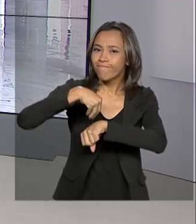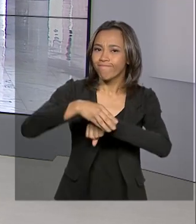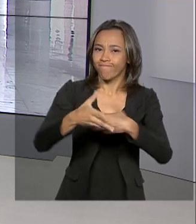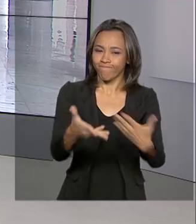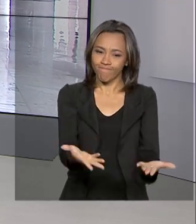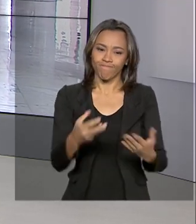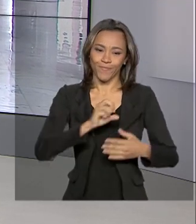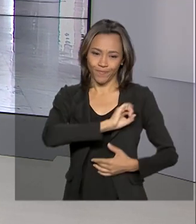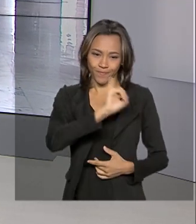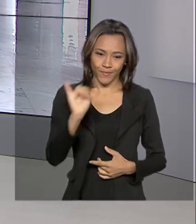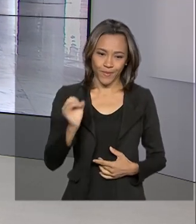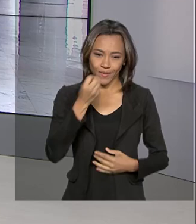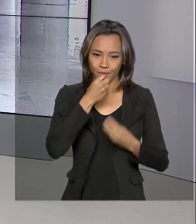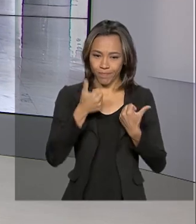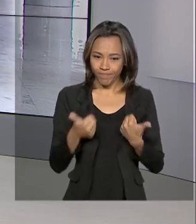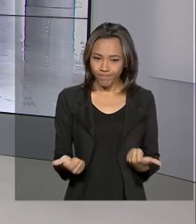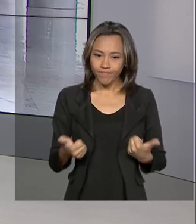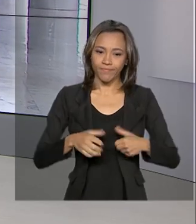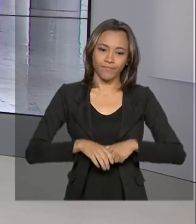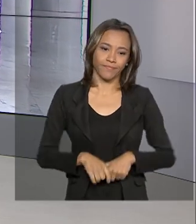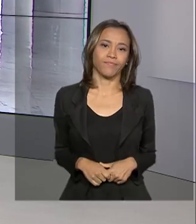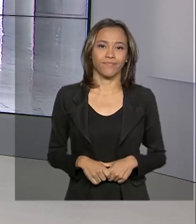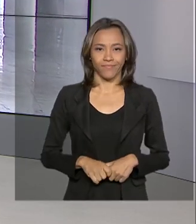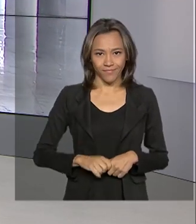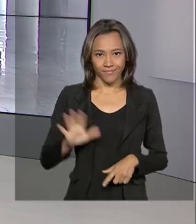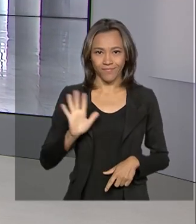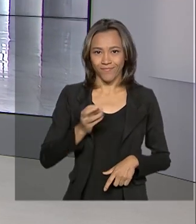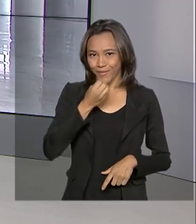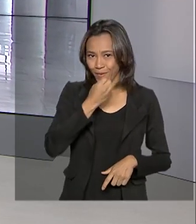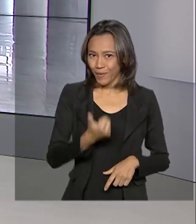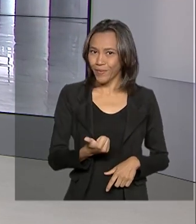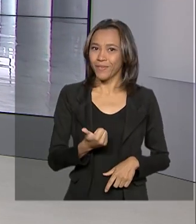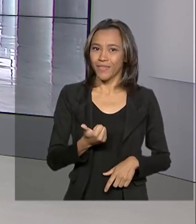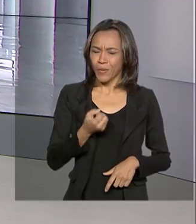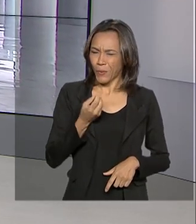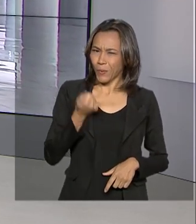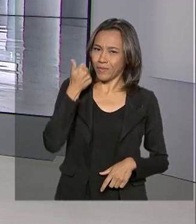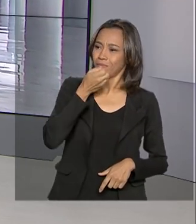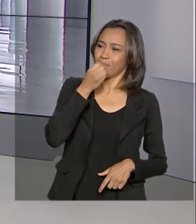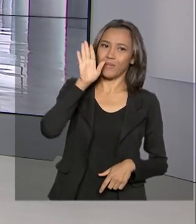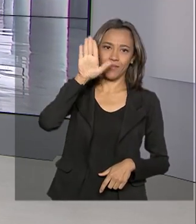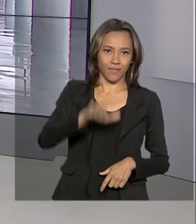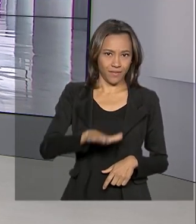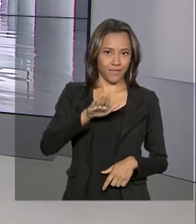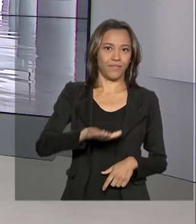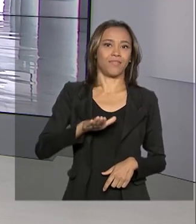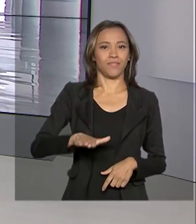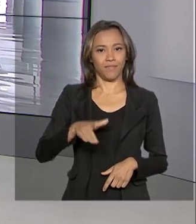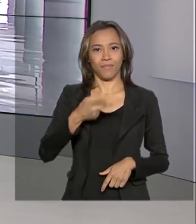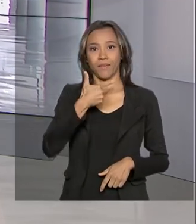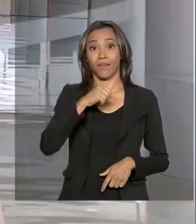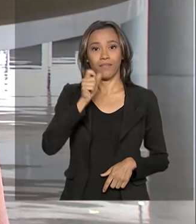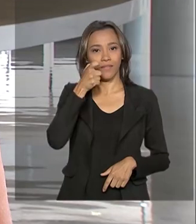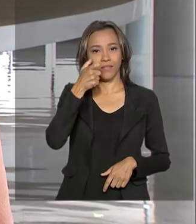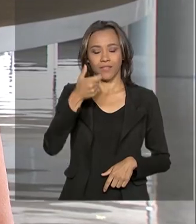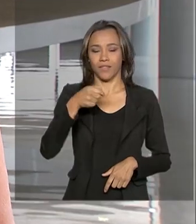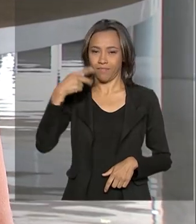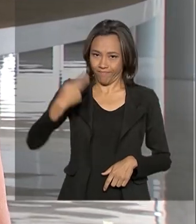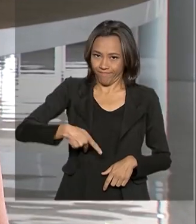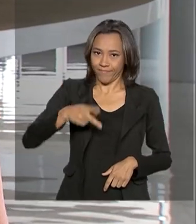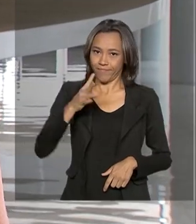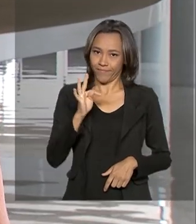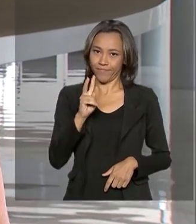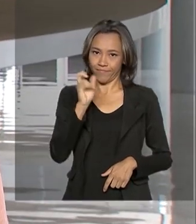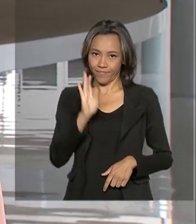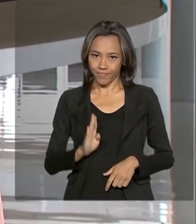Oi, Lu, tudo bem? Oi, Roberto. Quase boa tarde, né, para você e para quem acompanha a TV Brasil. E é isso mesmo,